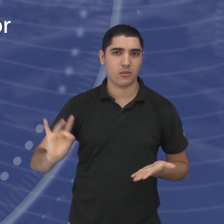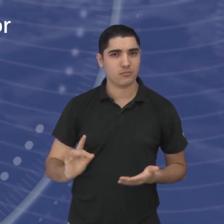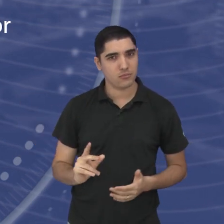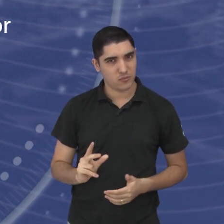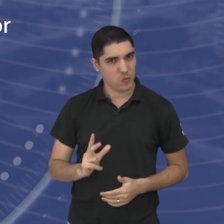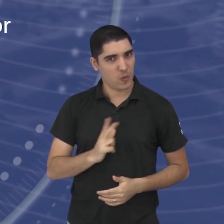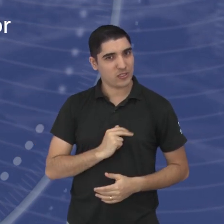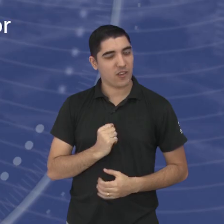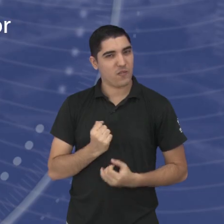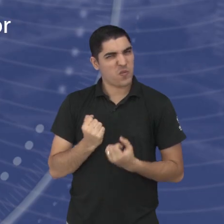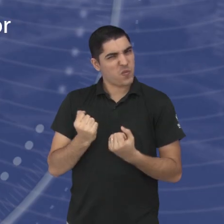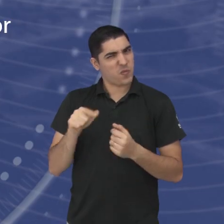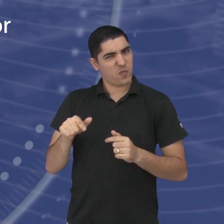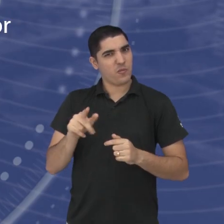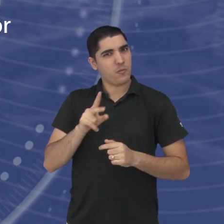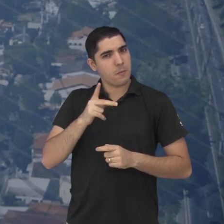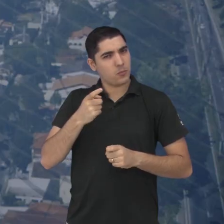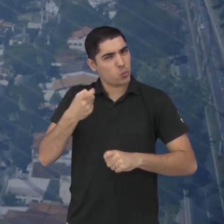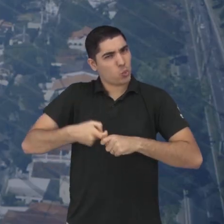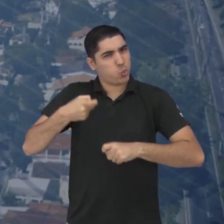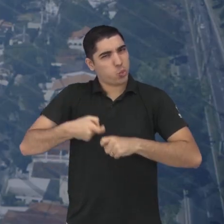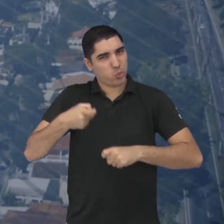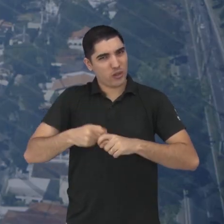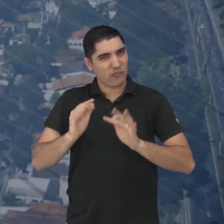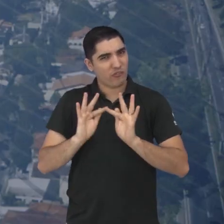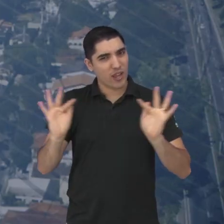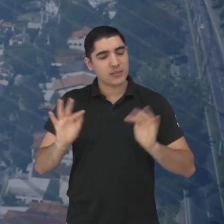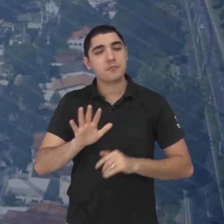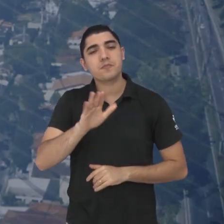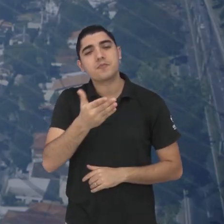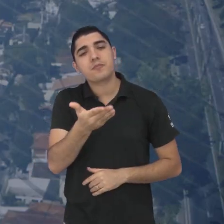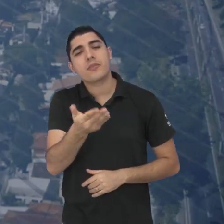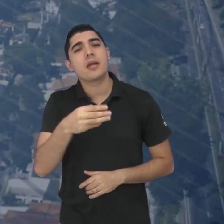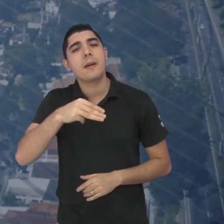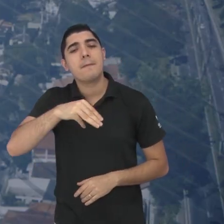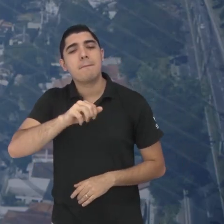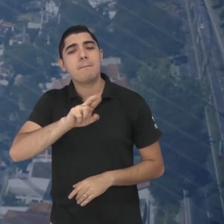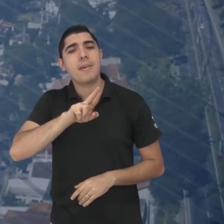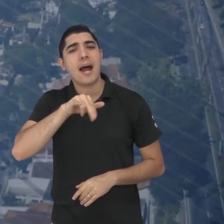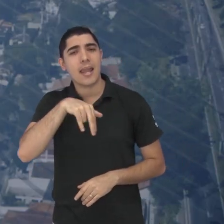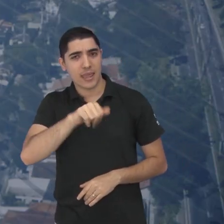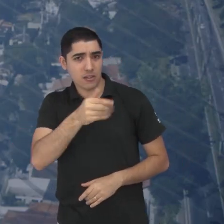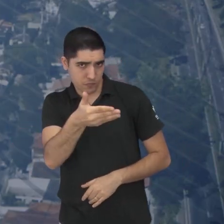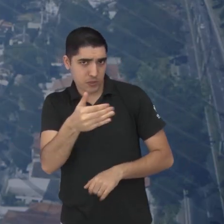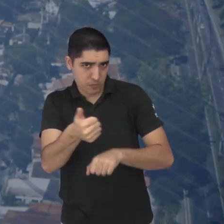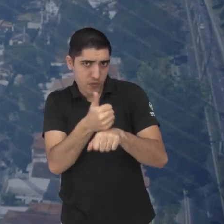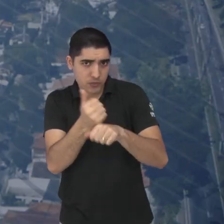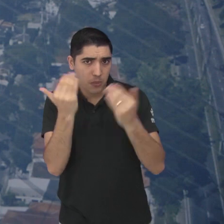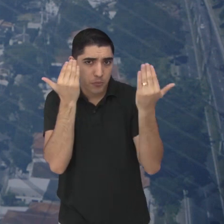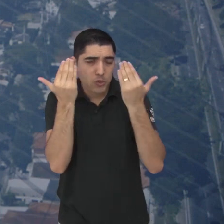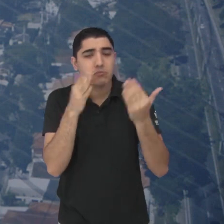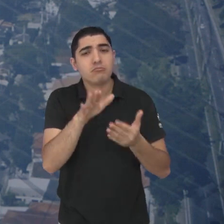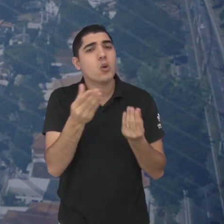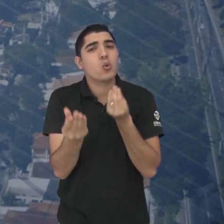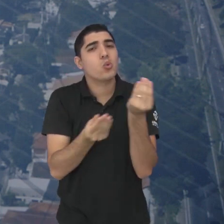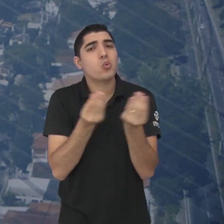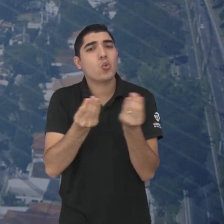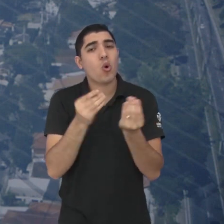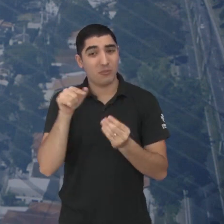Acho que essa frase forte, né? Que fica. Mas também, Marina, começar com você como psicóloga, né?